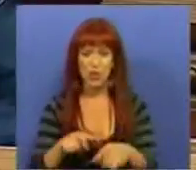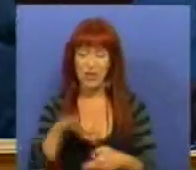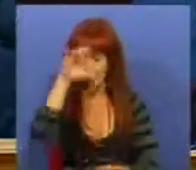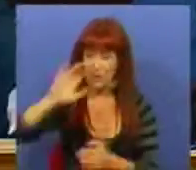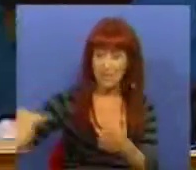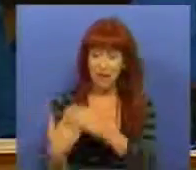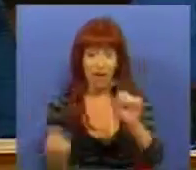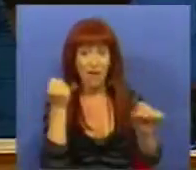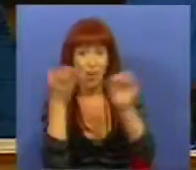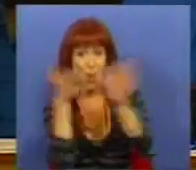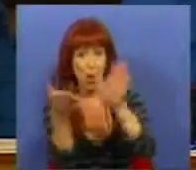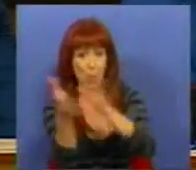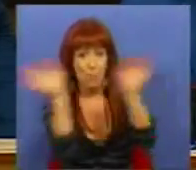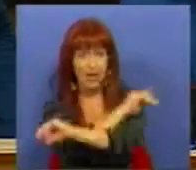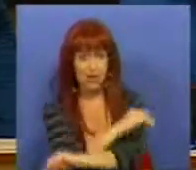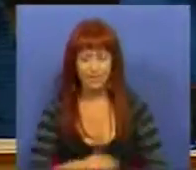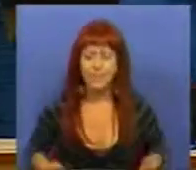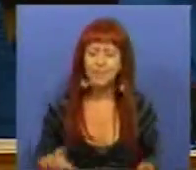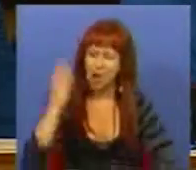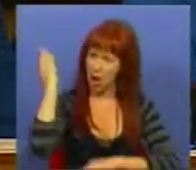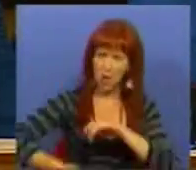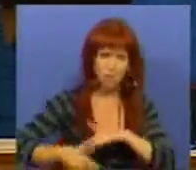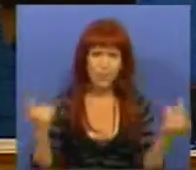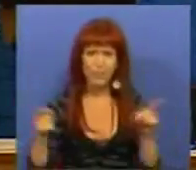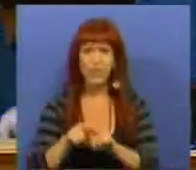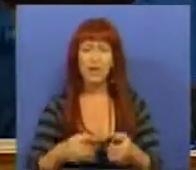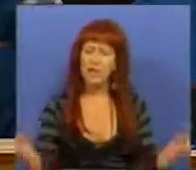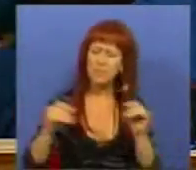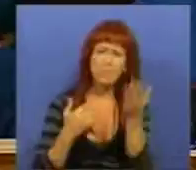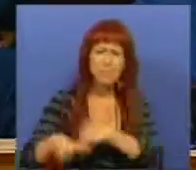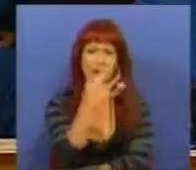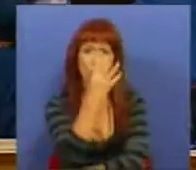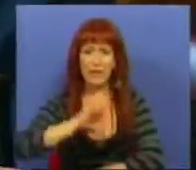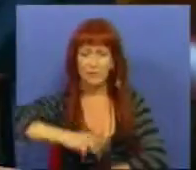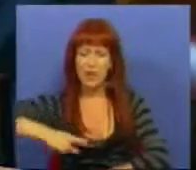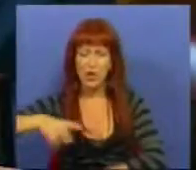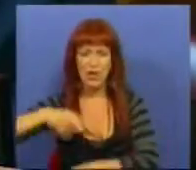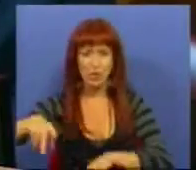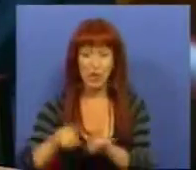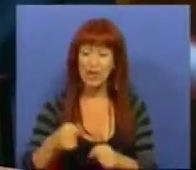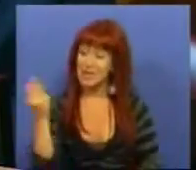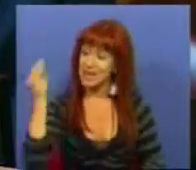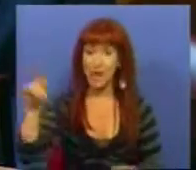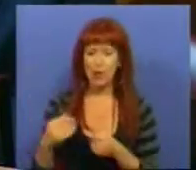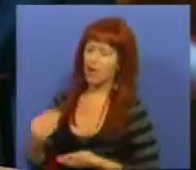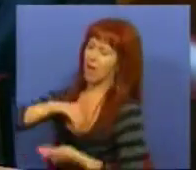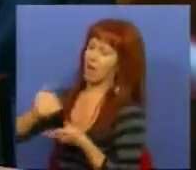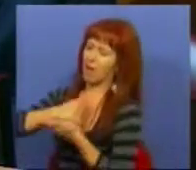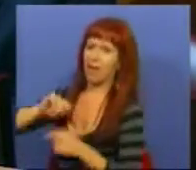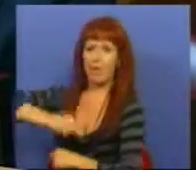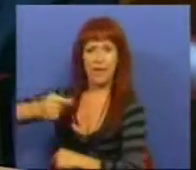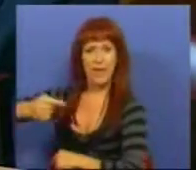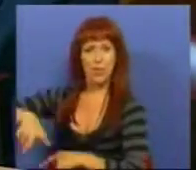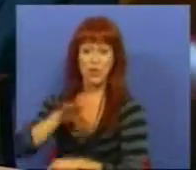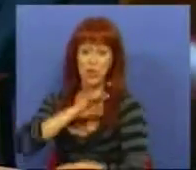Governo para a criação de emprego. A bruta são os mais de 4 milhões de euros que a banca tem de lucro diariamente